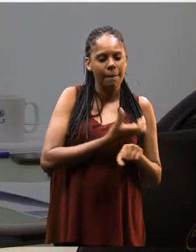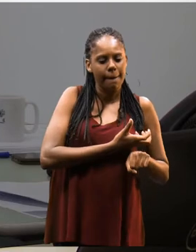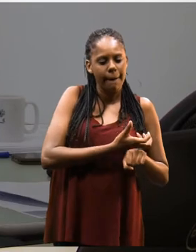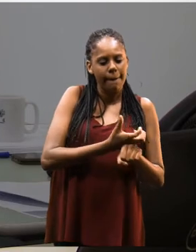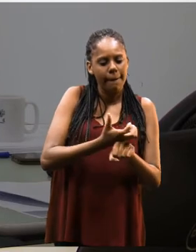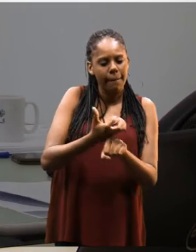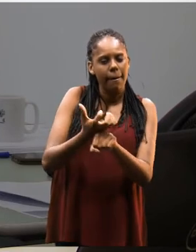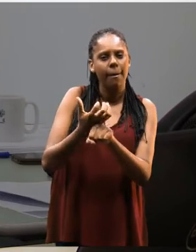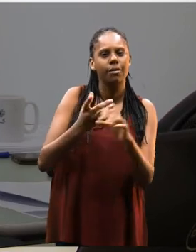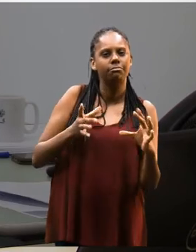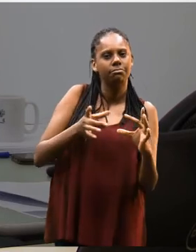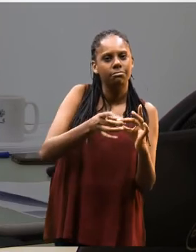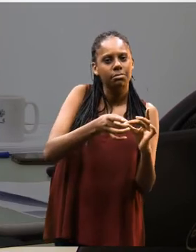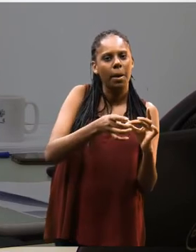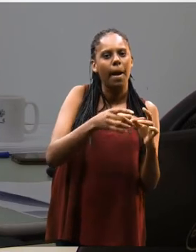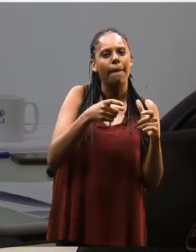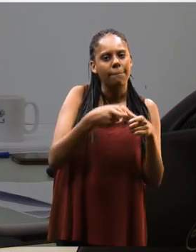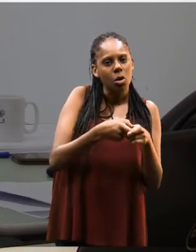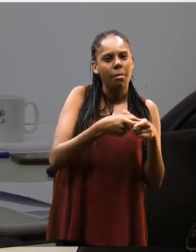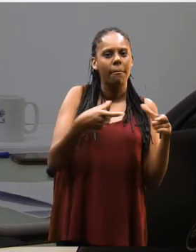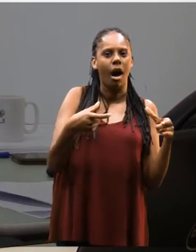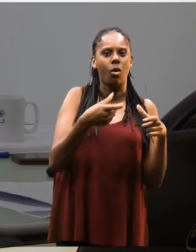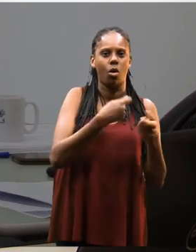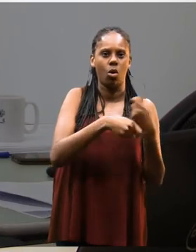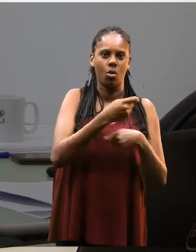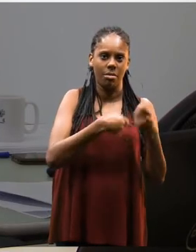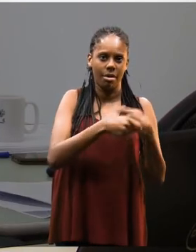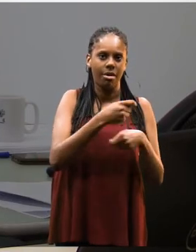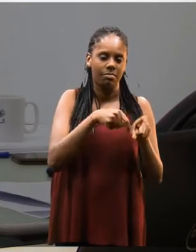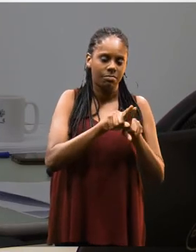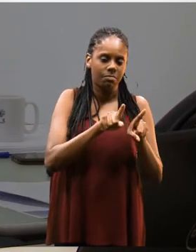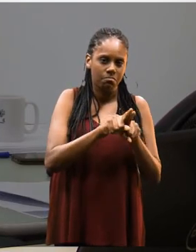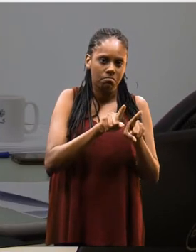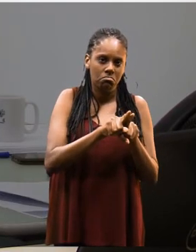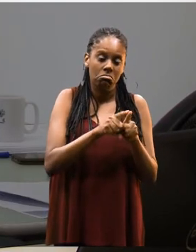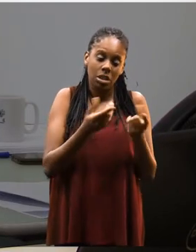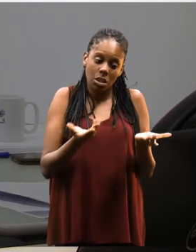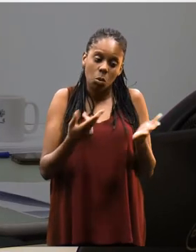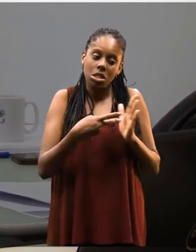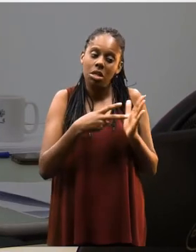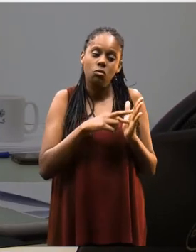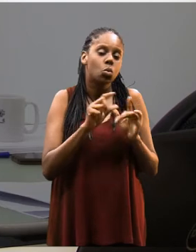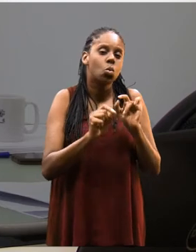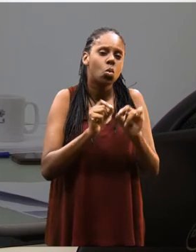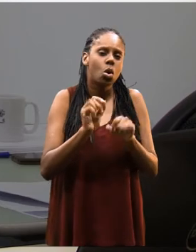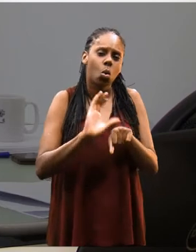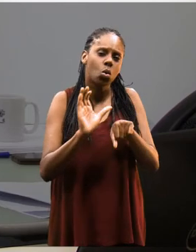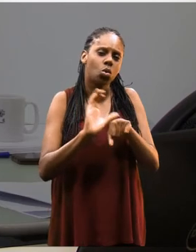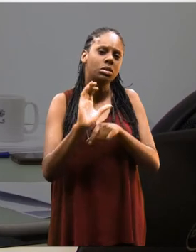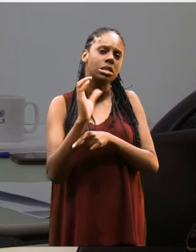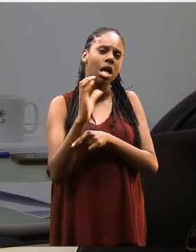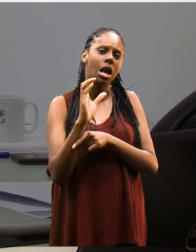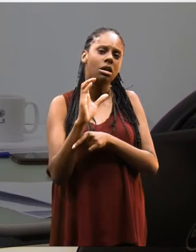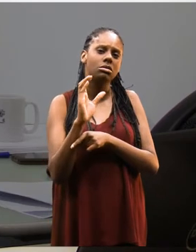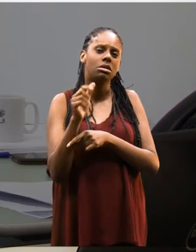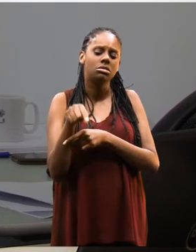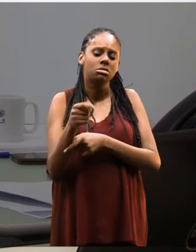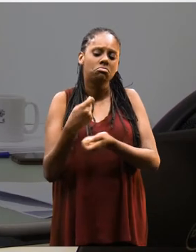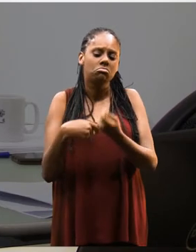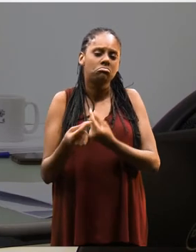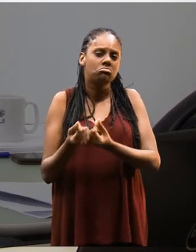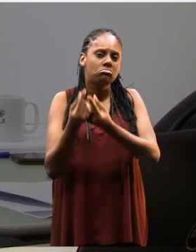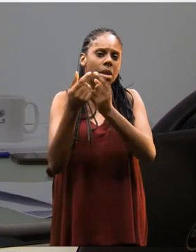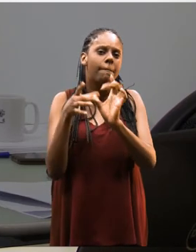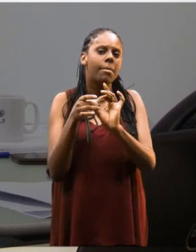temos uma carga de disciplinas associadas à micro, à macroeconomia. Então, quer dizer, o curso de Ciências